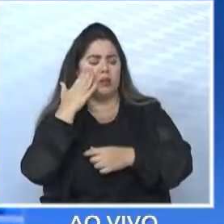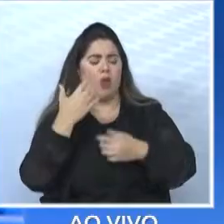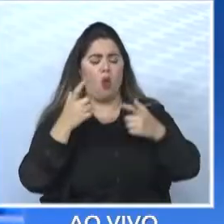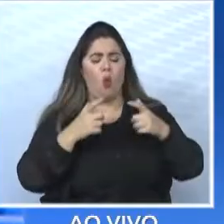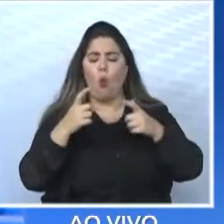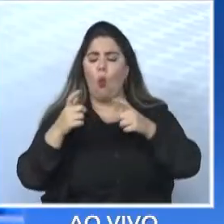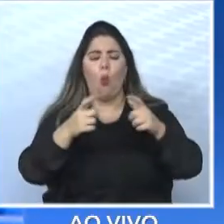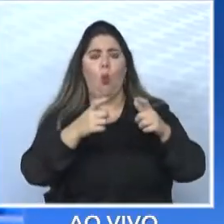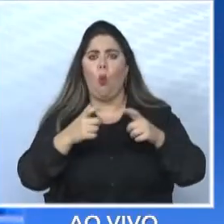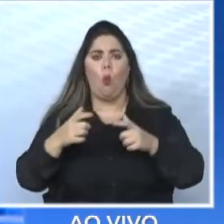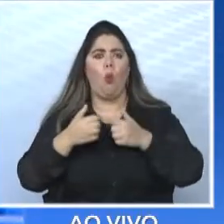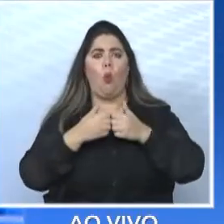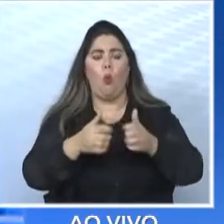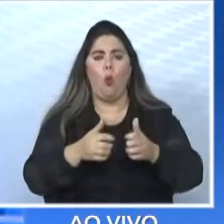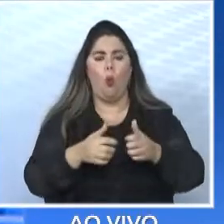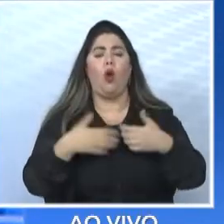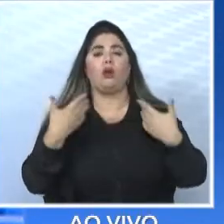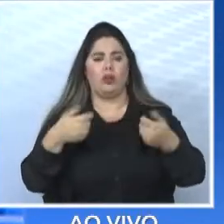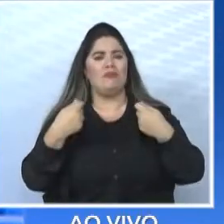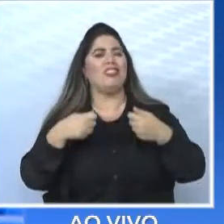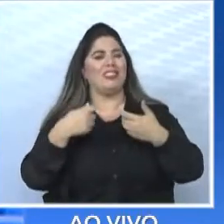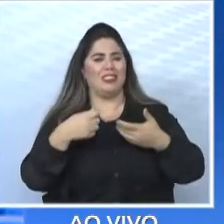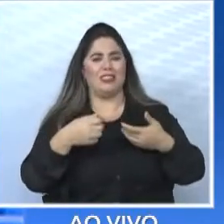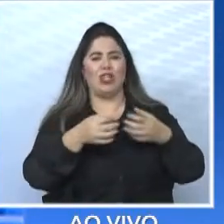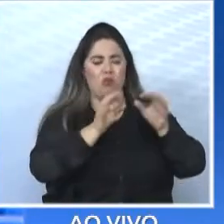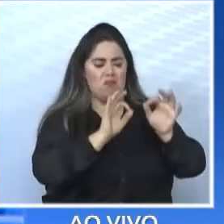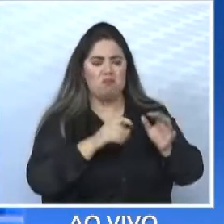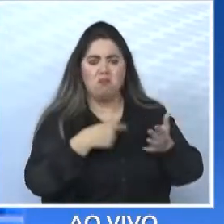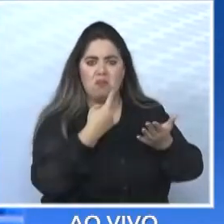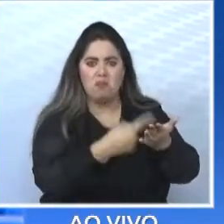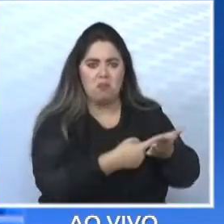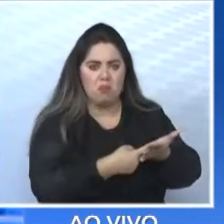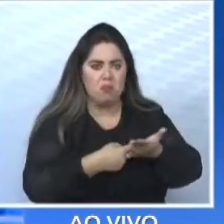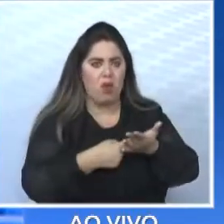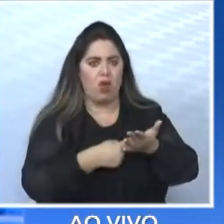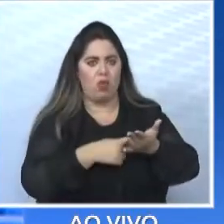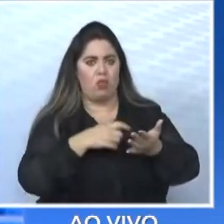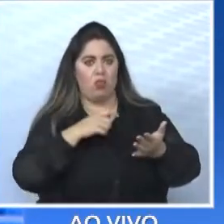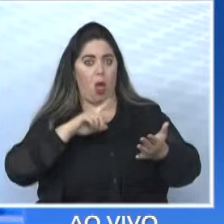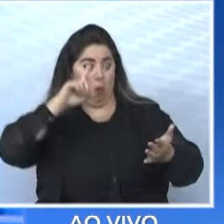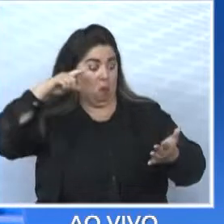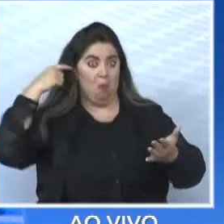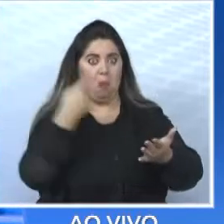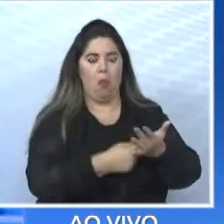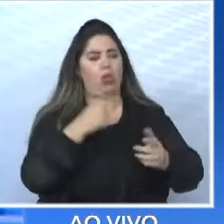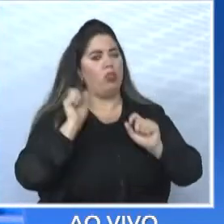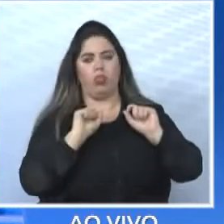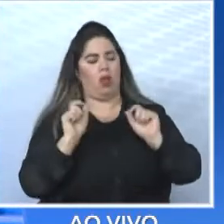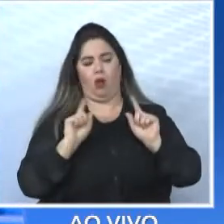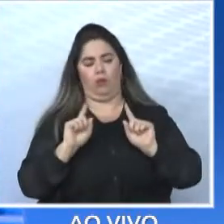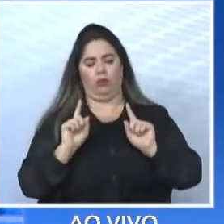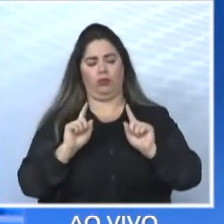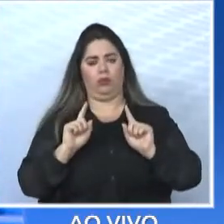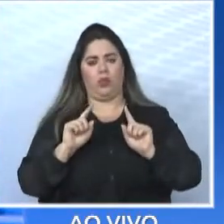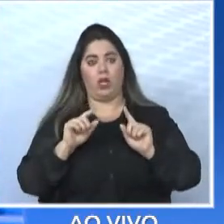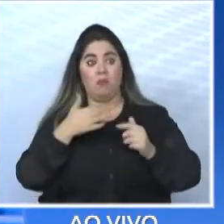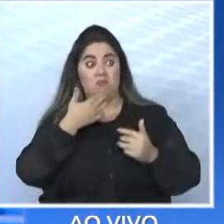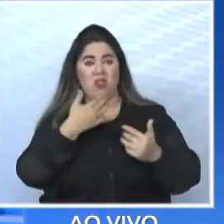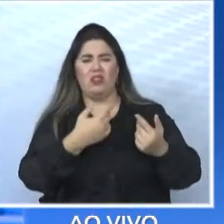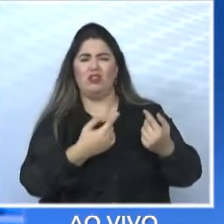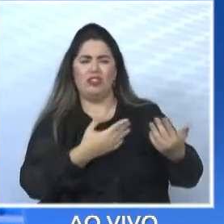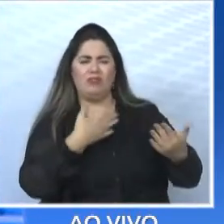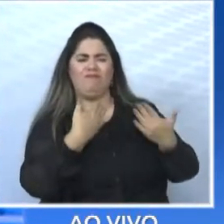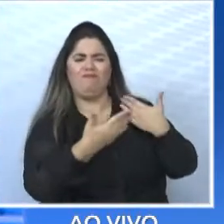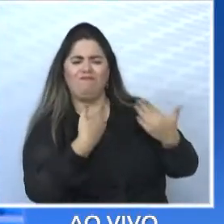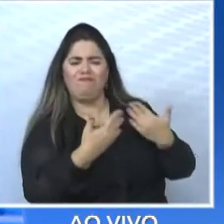E tudo isso nós temos que negociar com a empresa. Eu digo negociar, não é exigir. Porque o que está no contrato não é isso. Então nós precisamos negociar com a empresa.